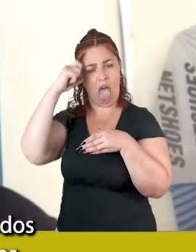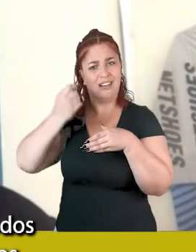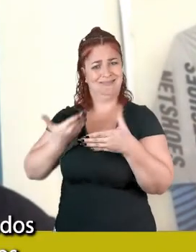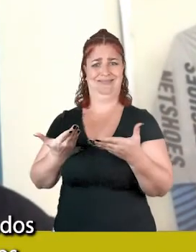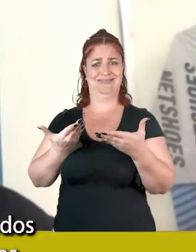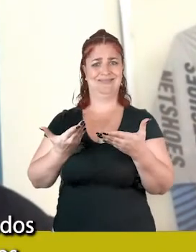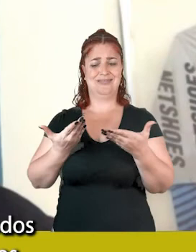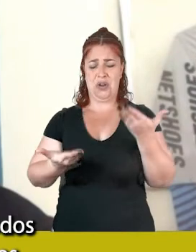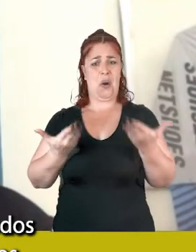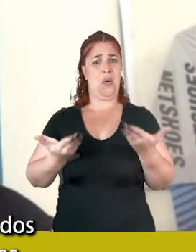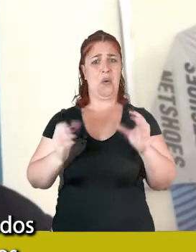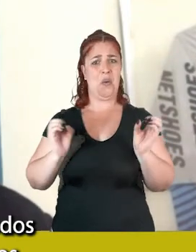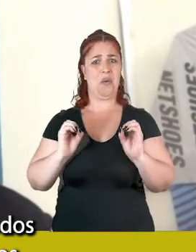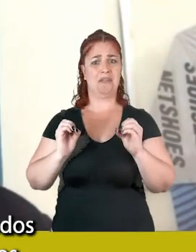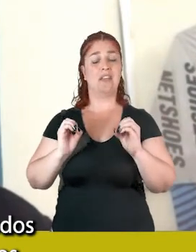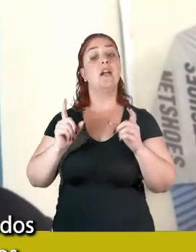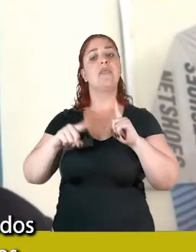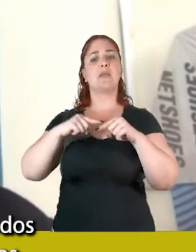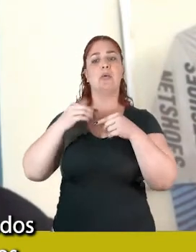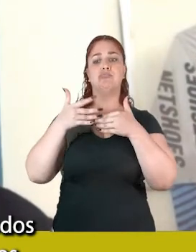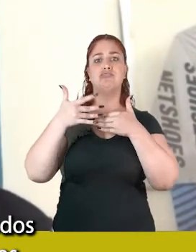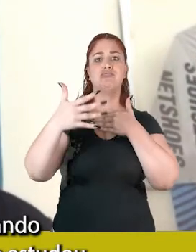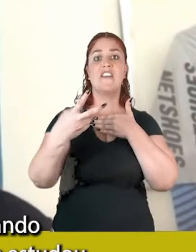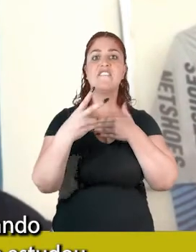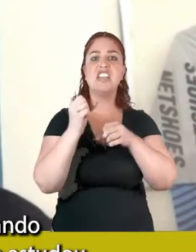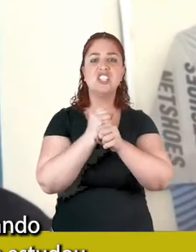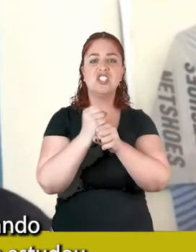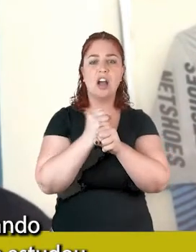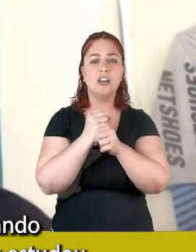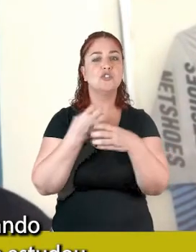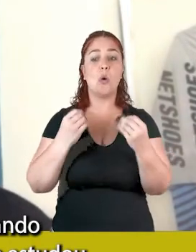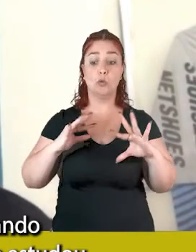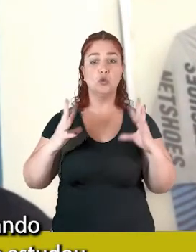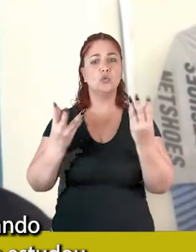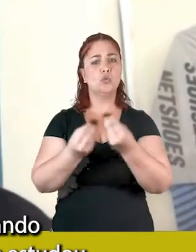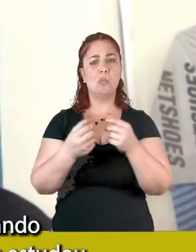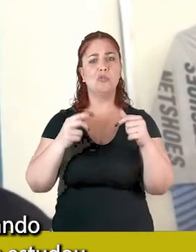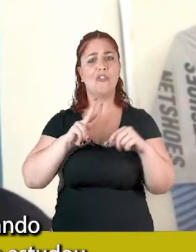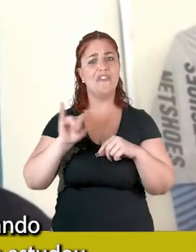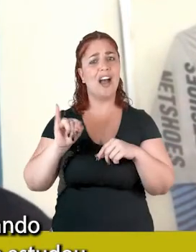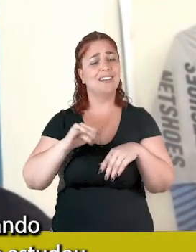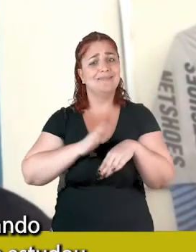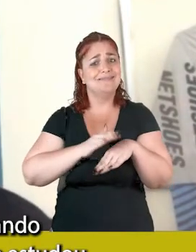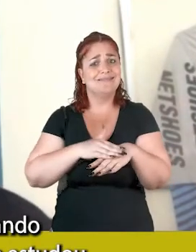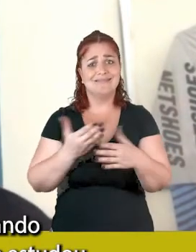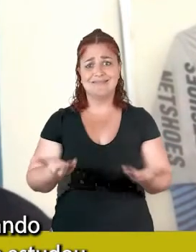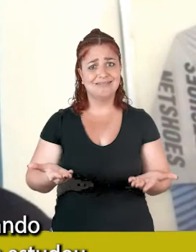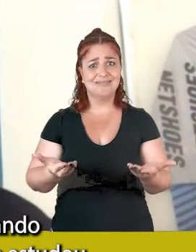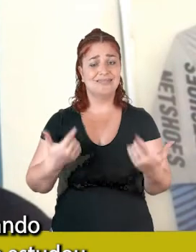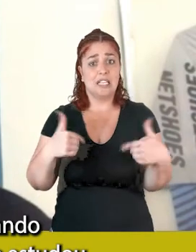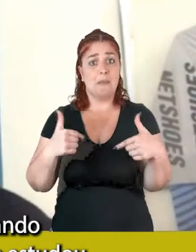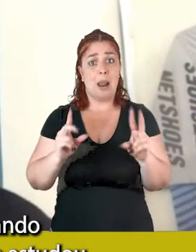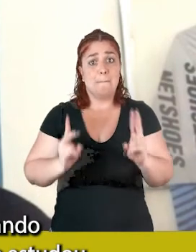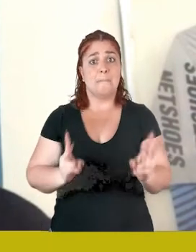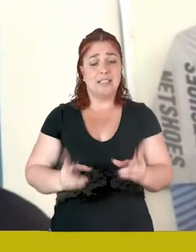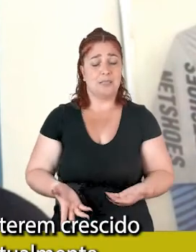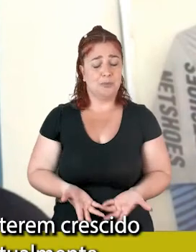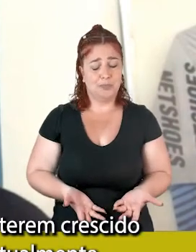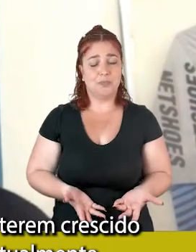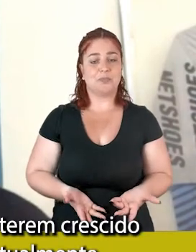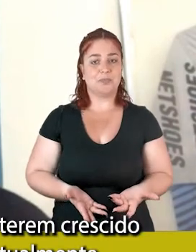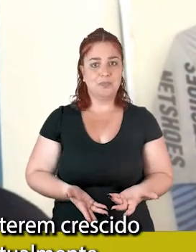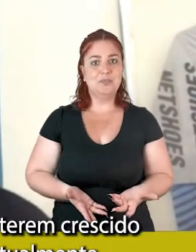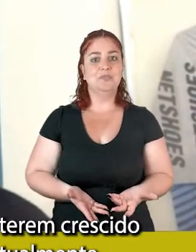Daqui a 20 anos, todos os quatro irmãos estariam trabalhando para aquele único estudou, se formou, para o trabalho,